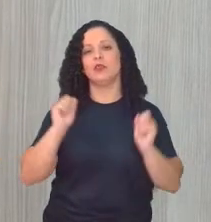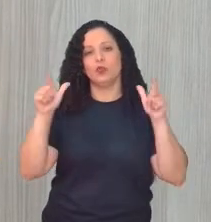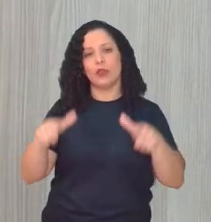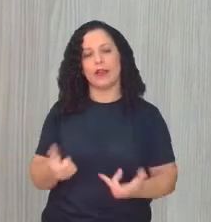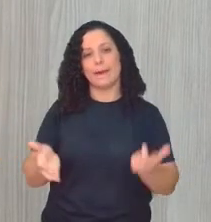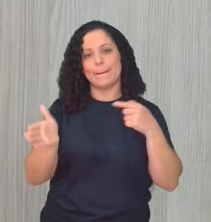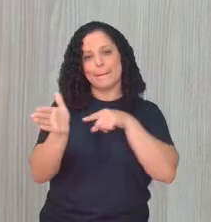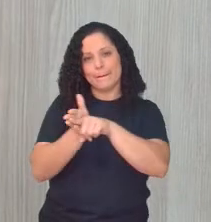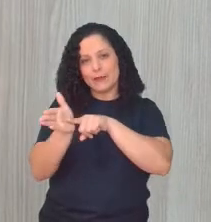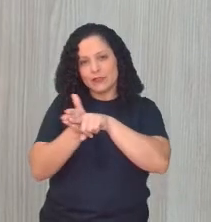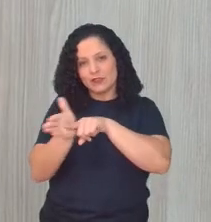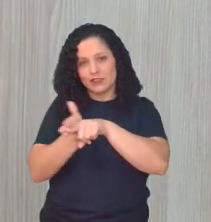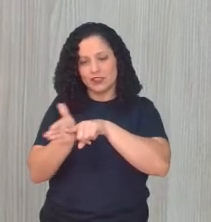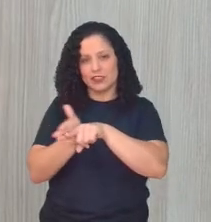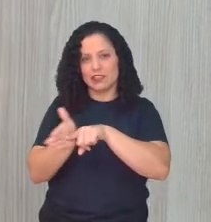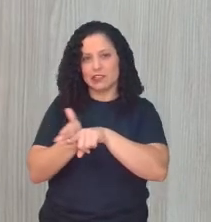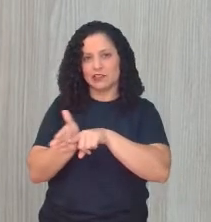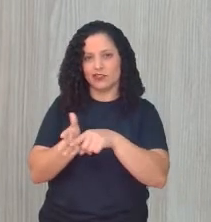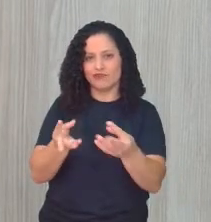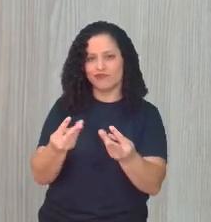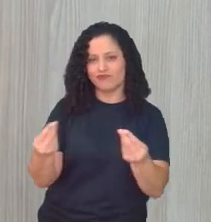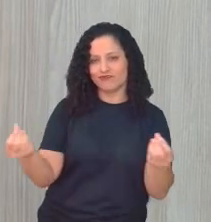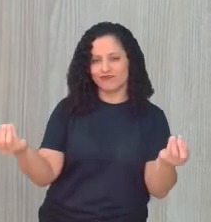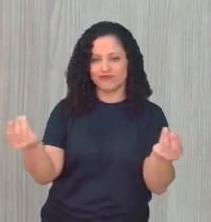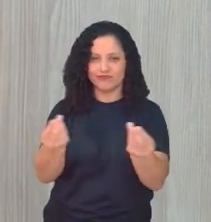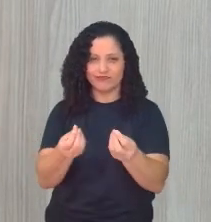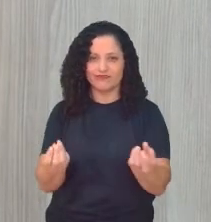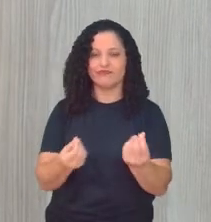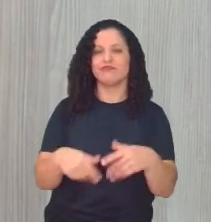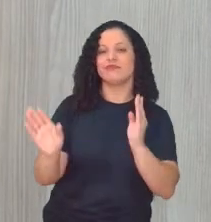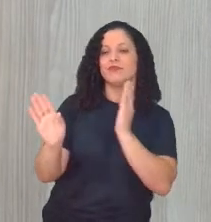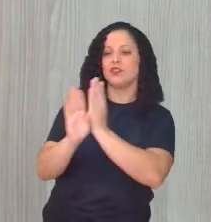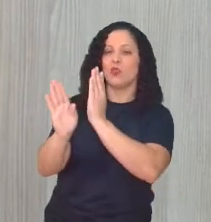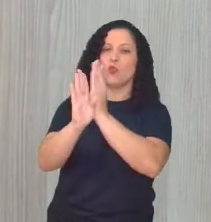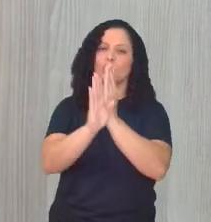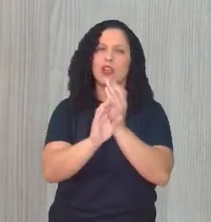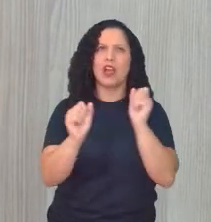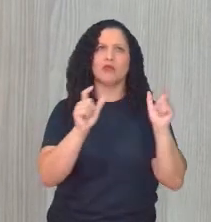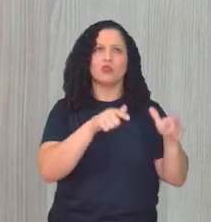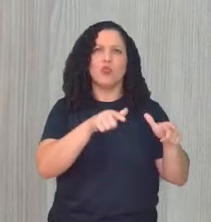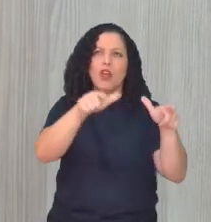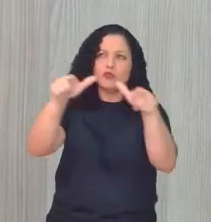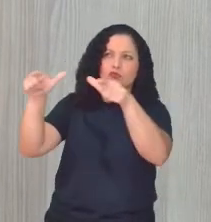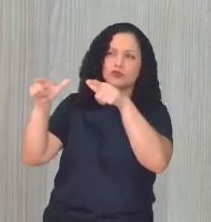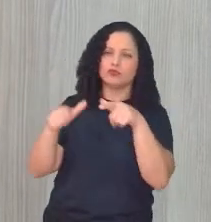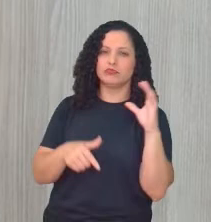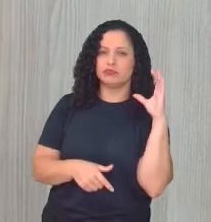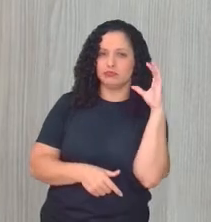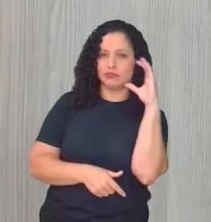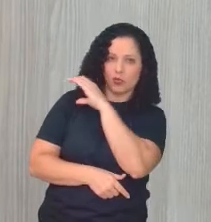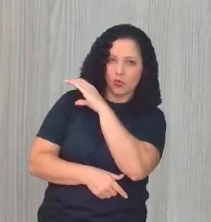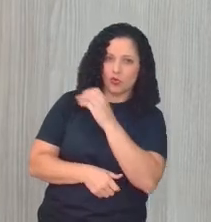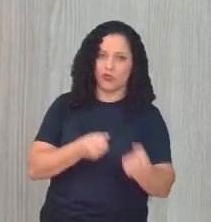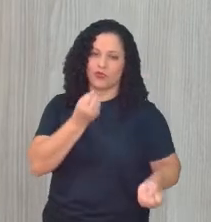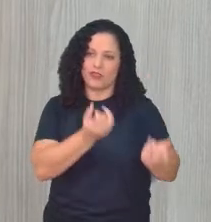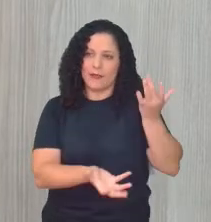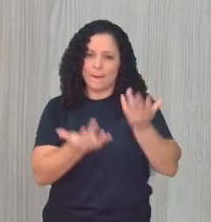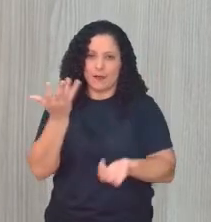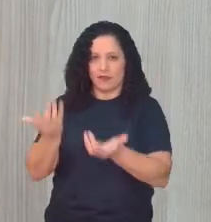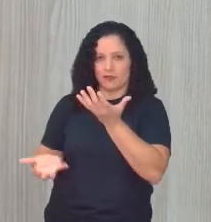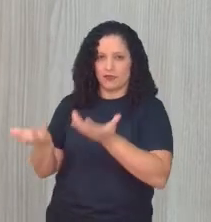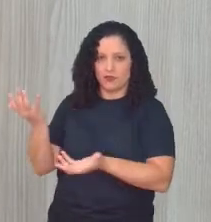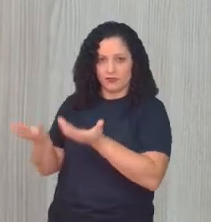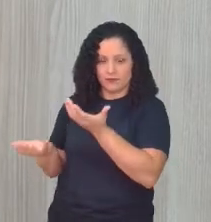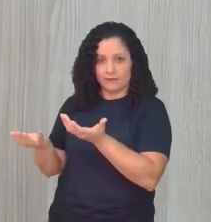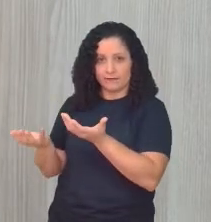nacionais que têm sensores que localizam focos de calor possíveis, queimadas. E aí acabam metando,